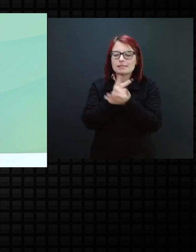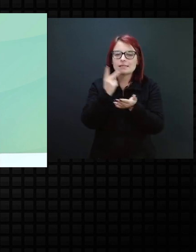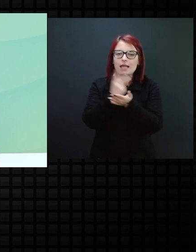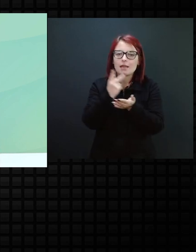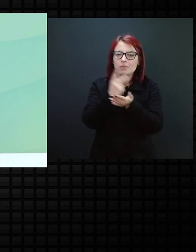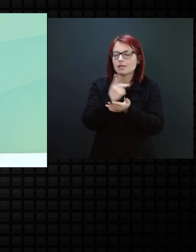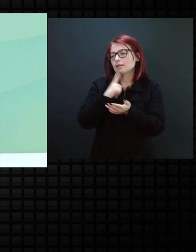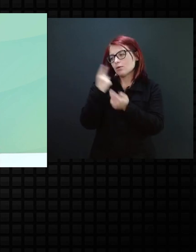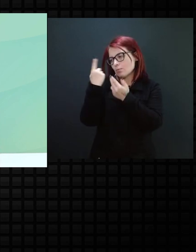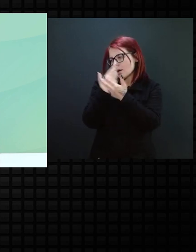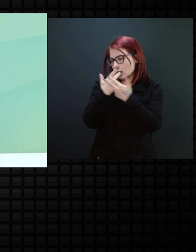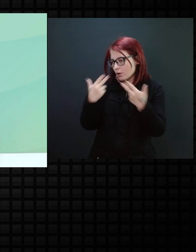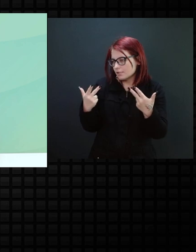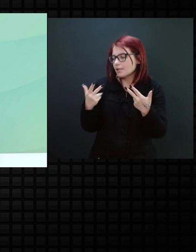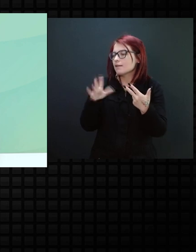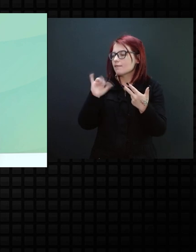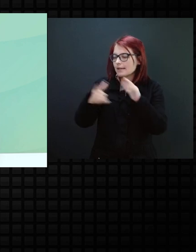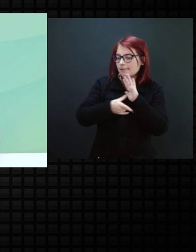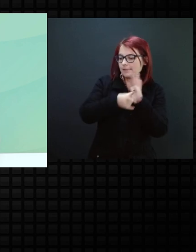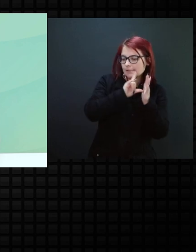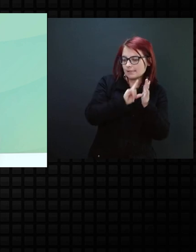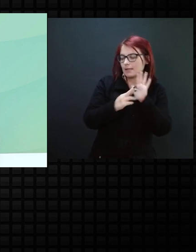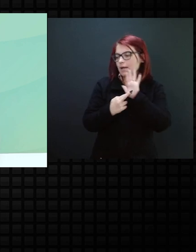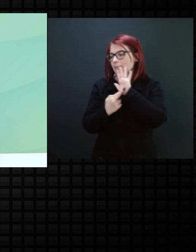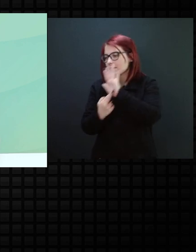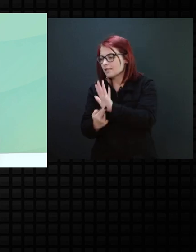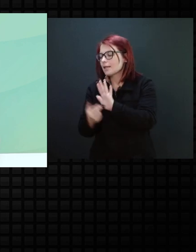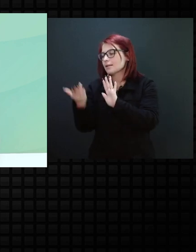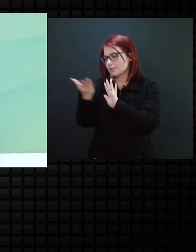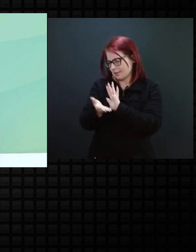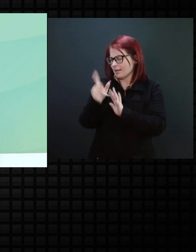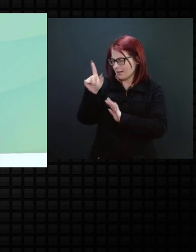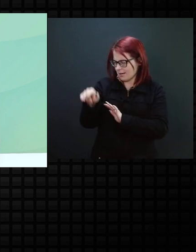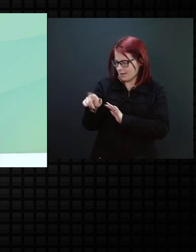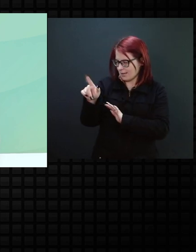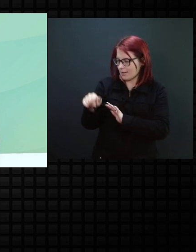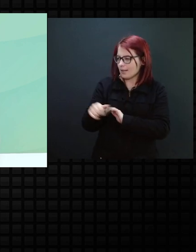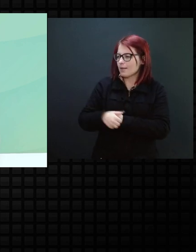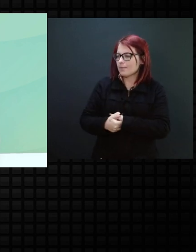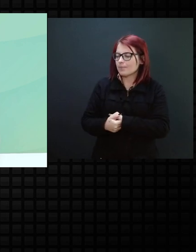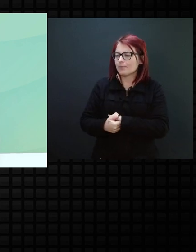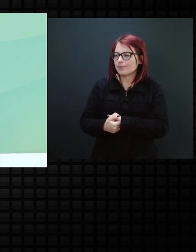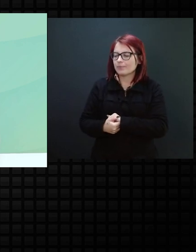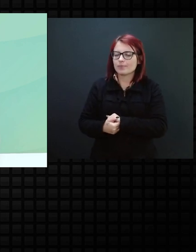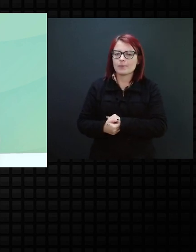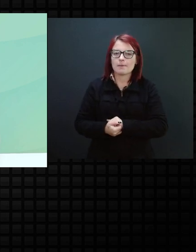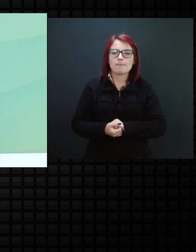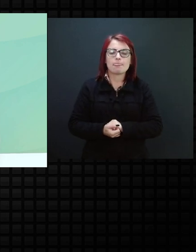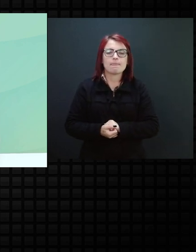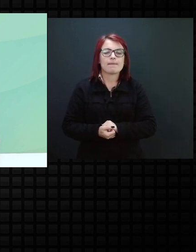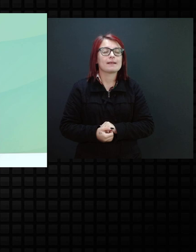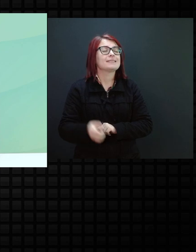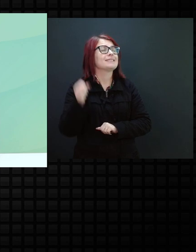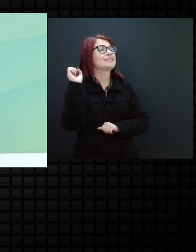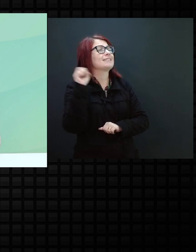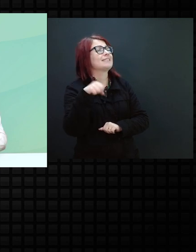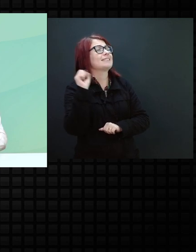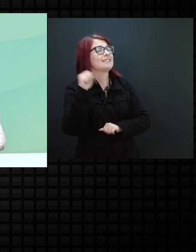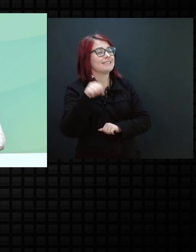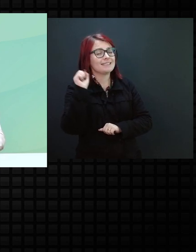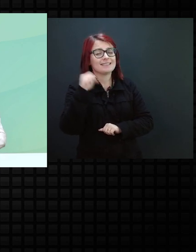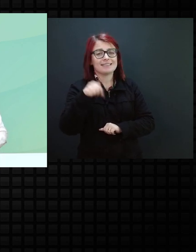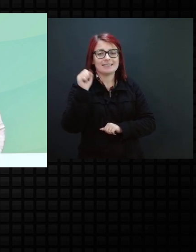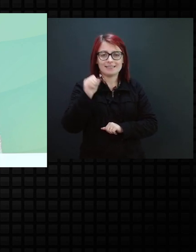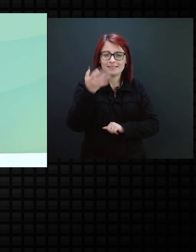algo que vai ter essa representação para ele, essa pista. Exatamente, professor,